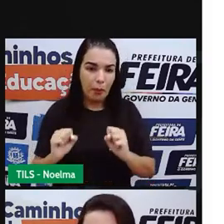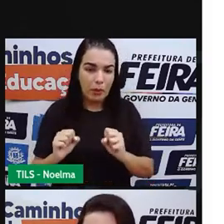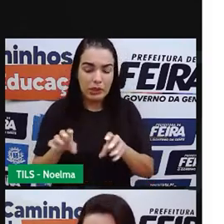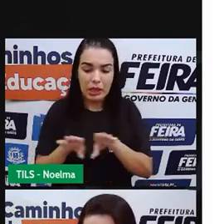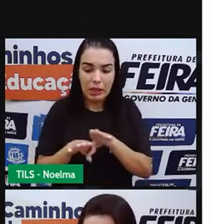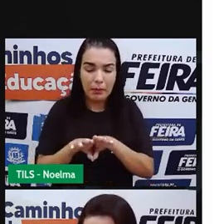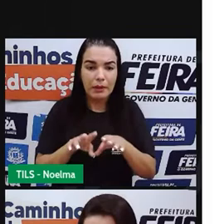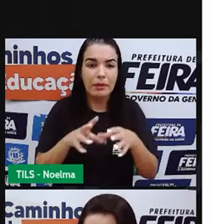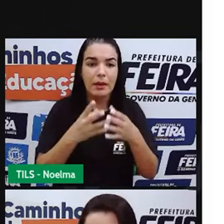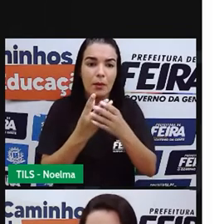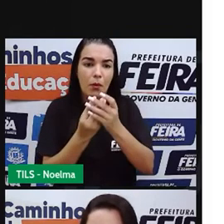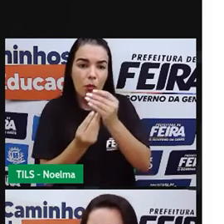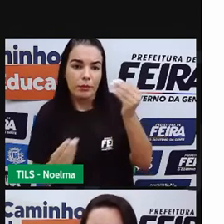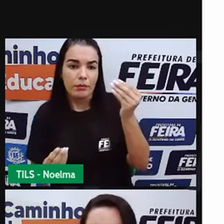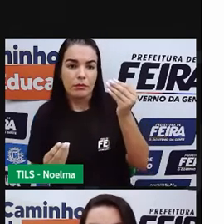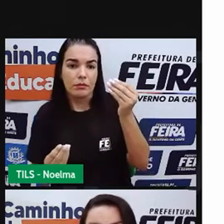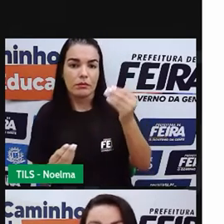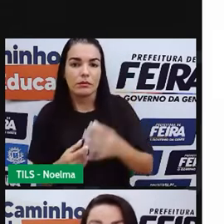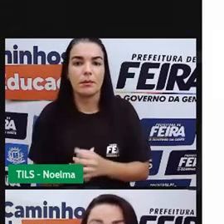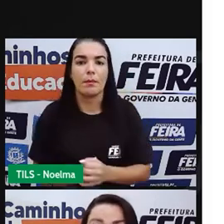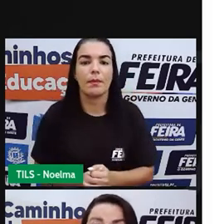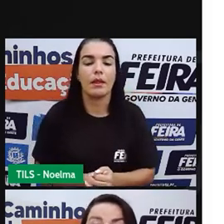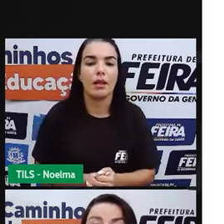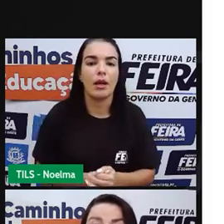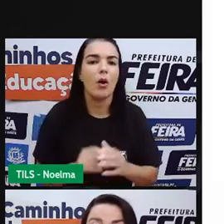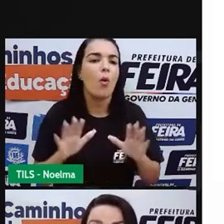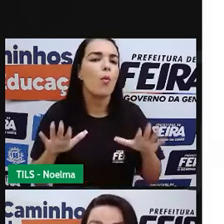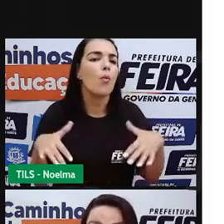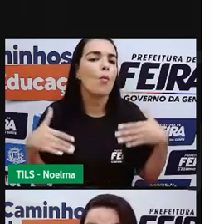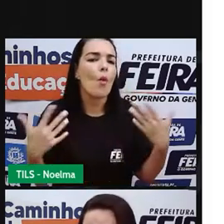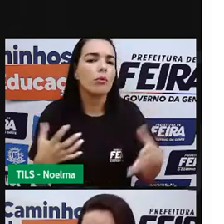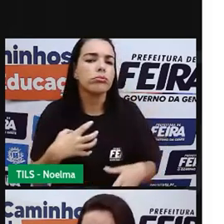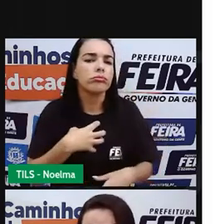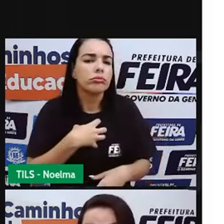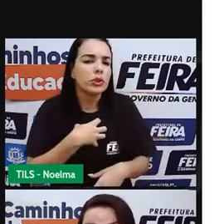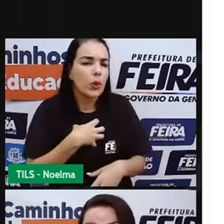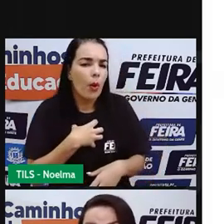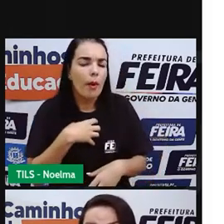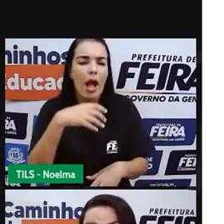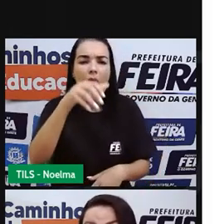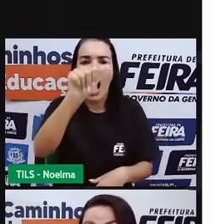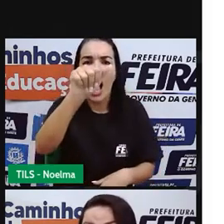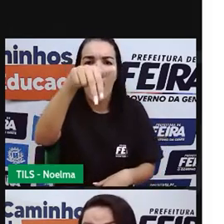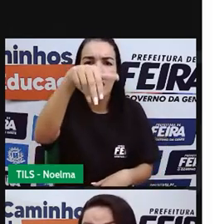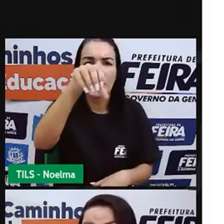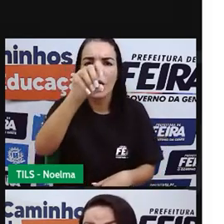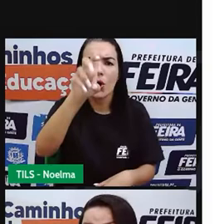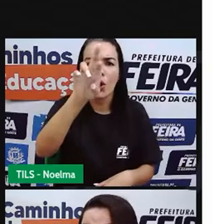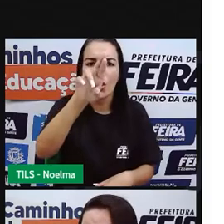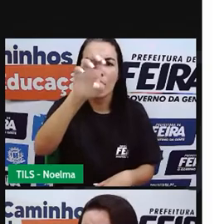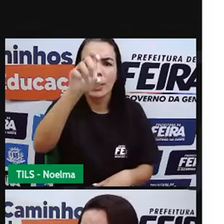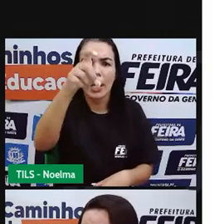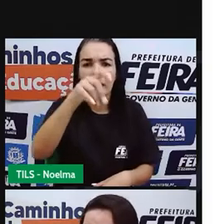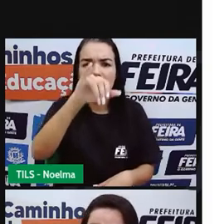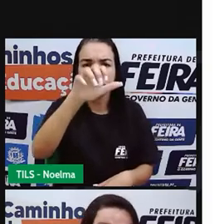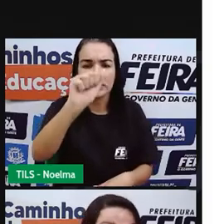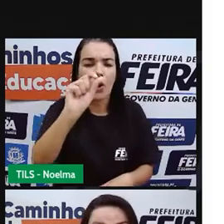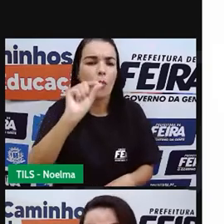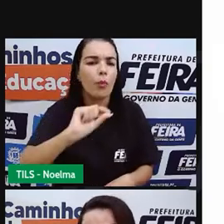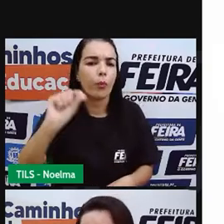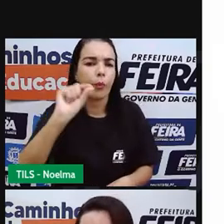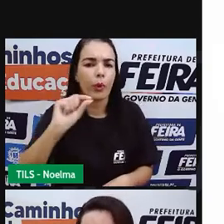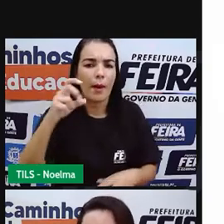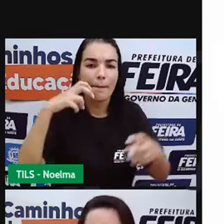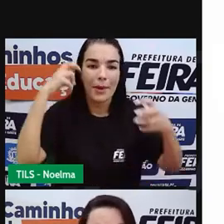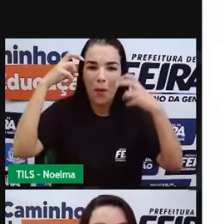desnutrição. Os sintomas da anorexia são preocupação excessiva com a alimentação, a pessoa, ela